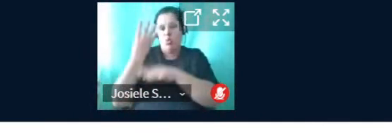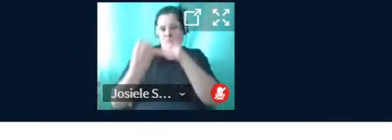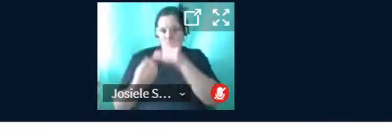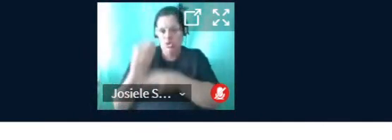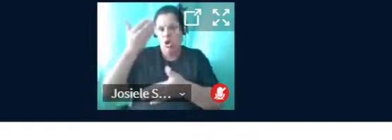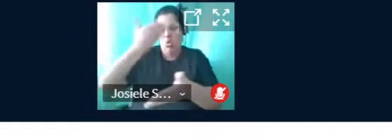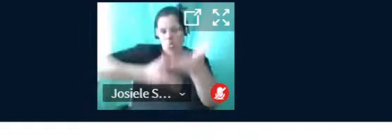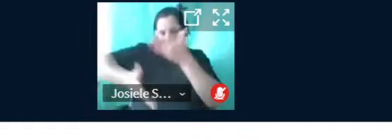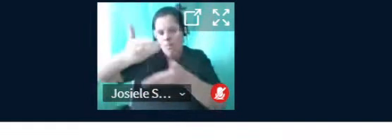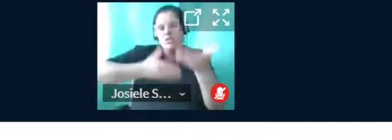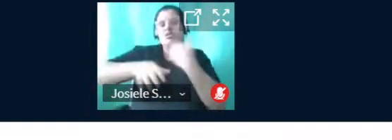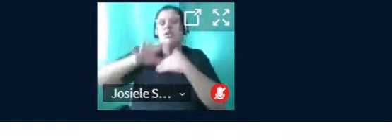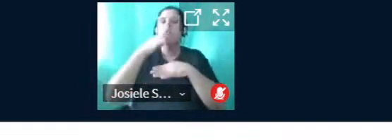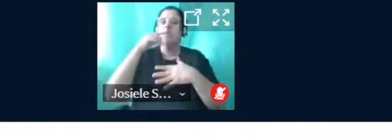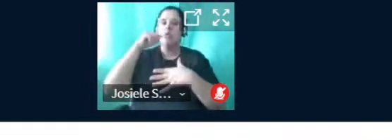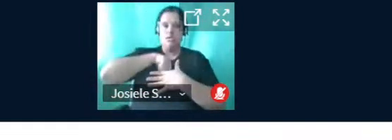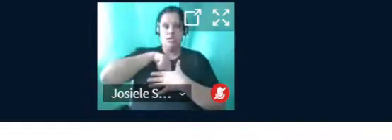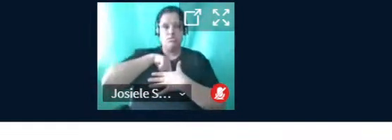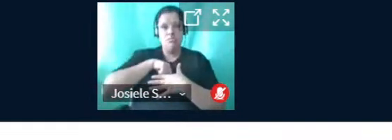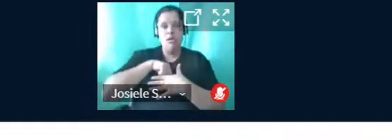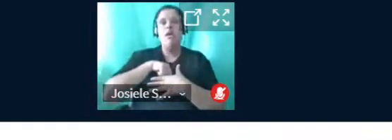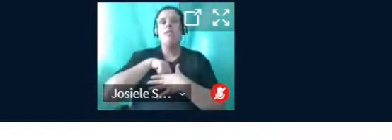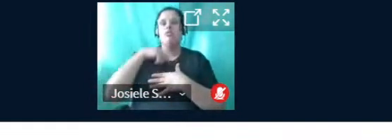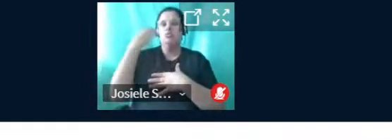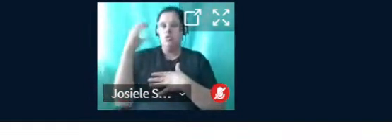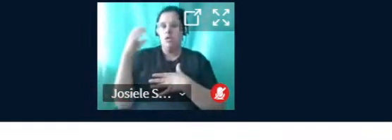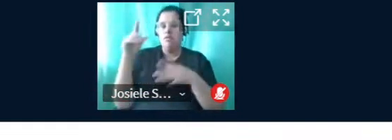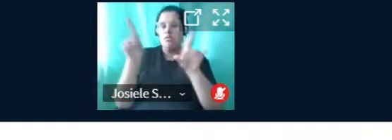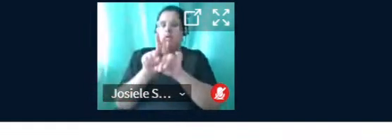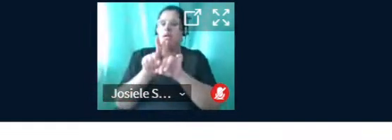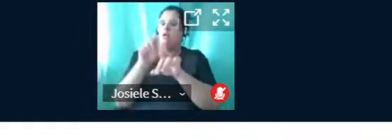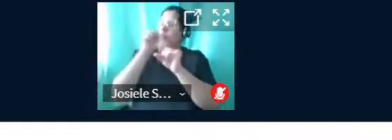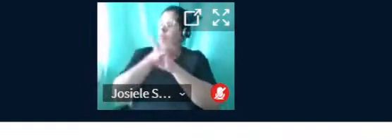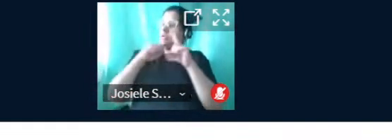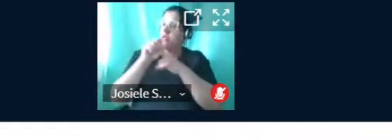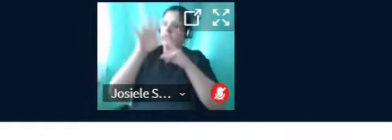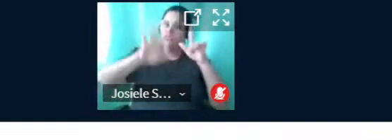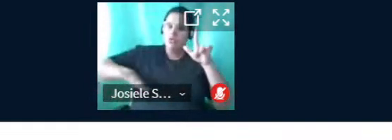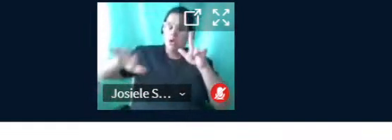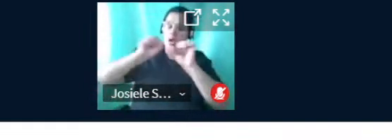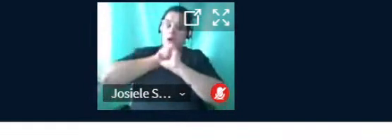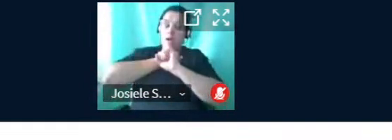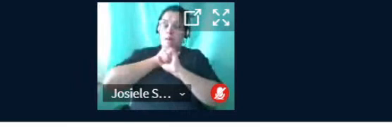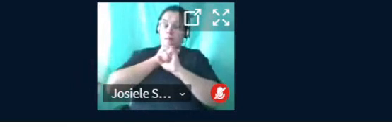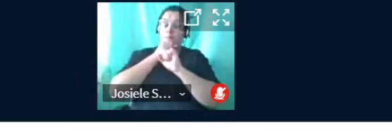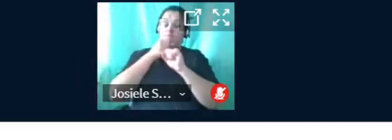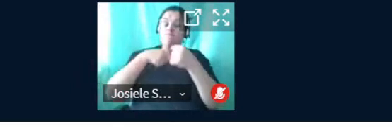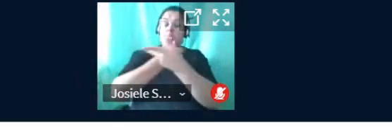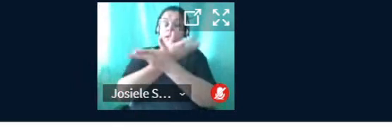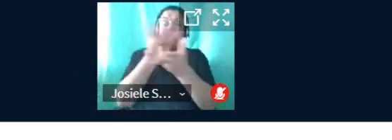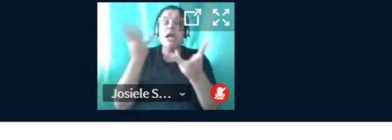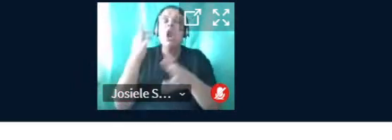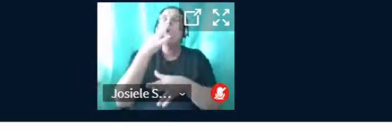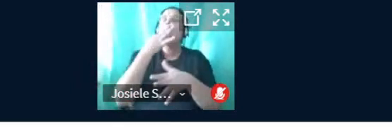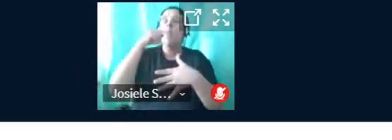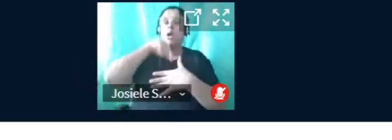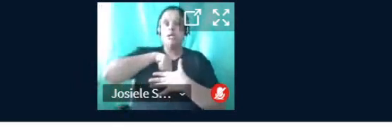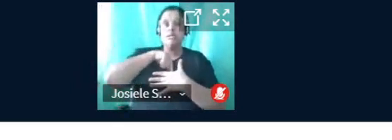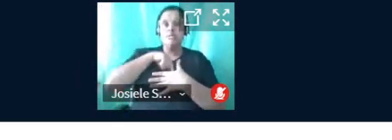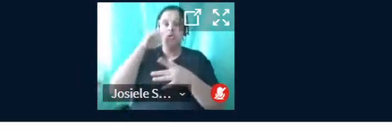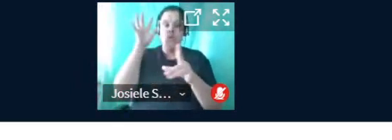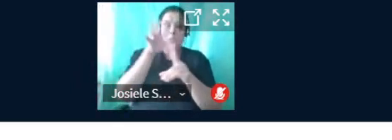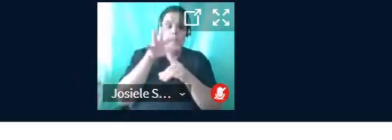científica e a sociedade em geral, possibilitando ampliar o reconhecimento e o impacto social e econômico da ciência,